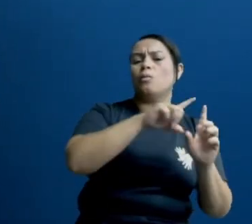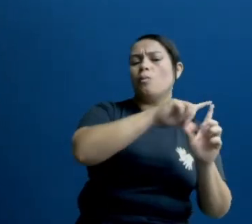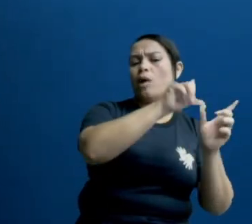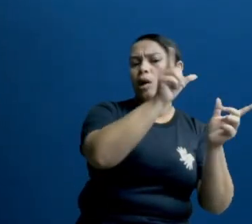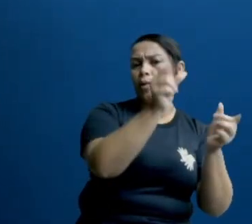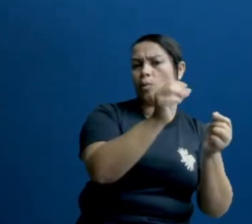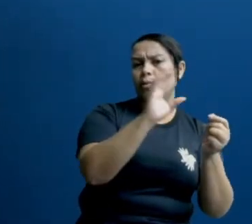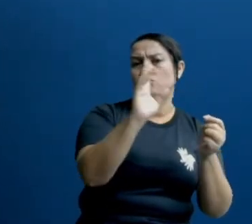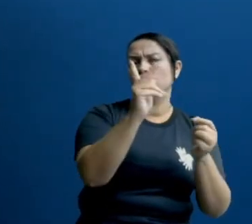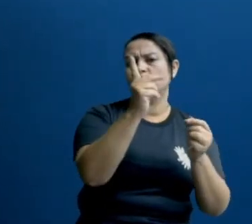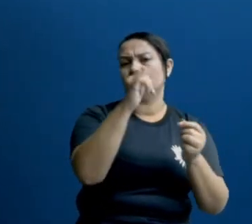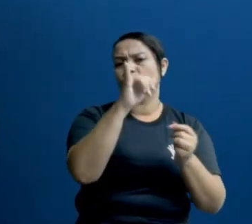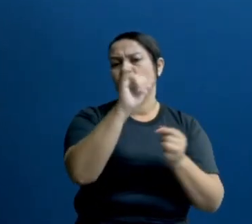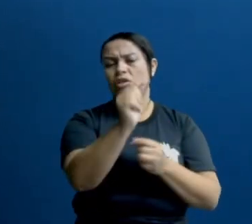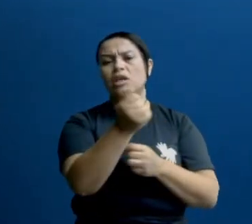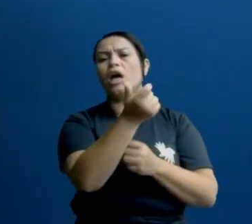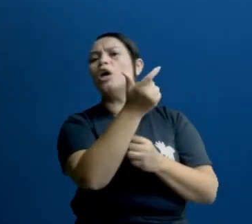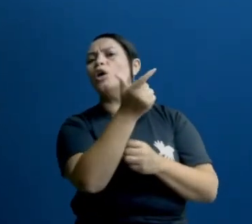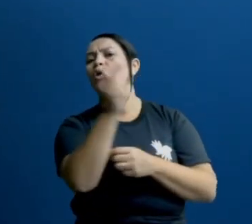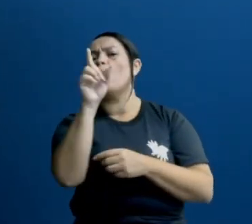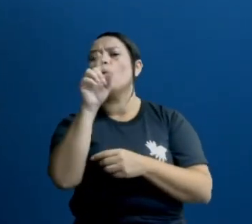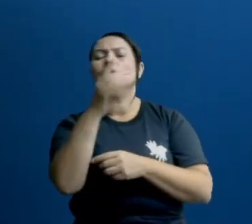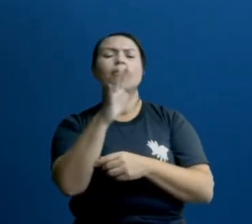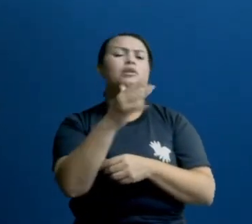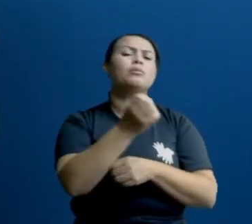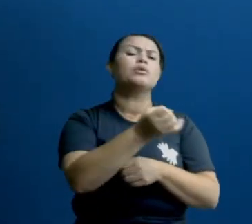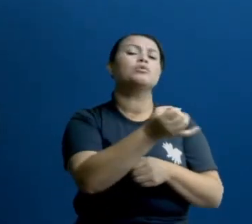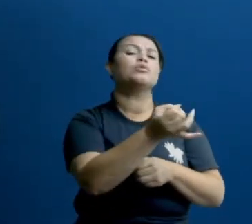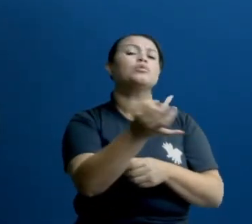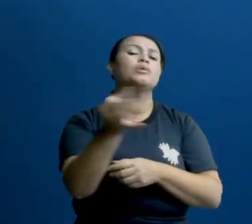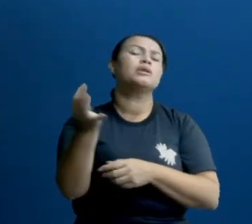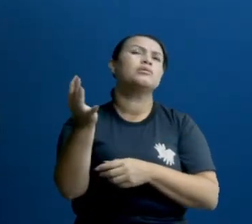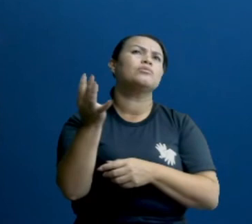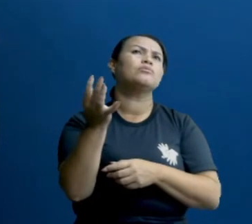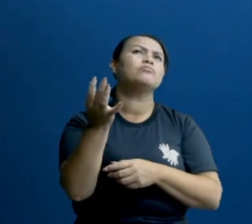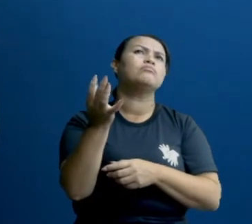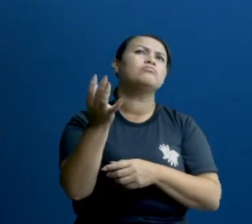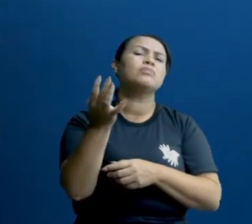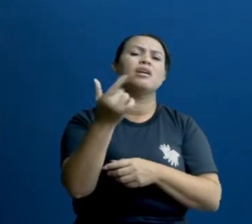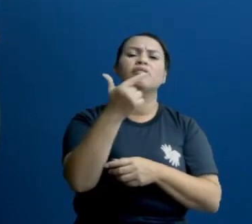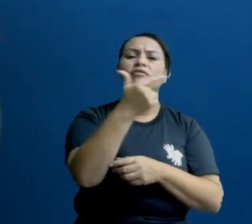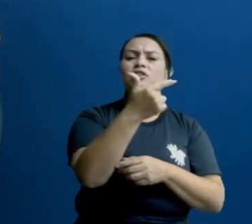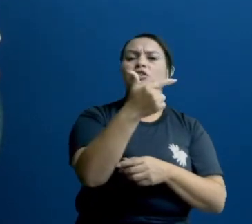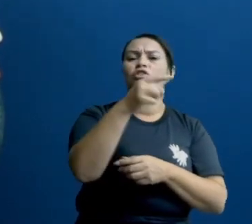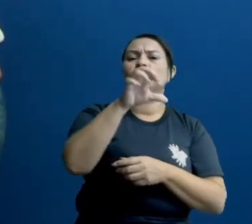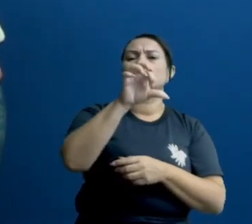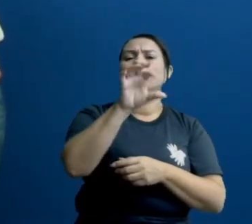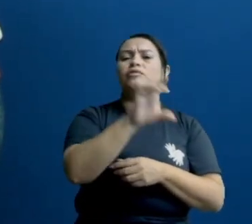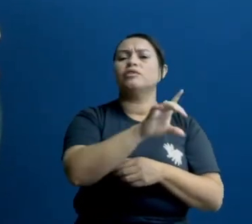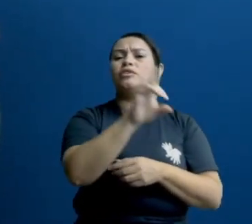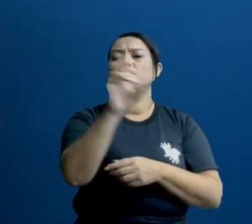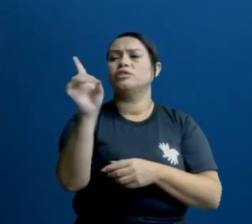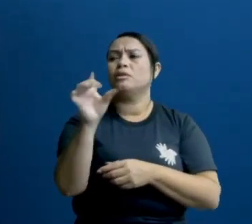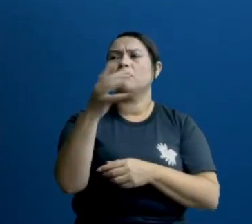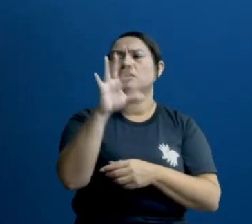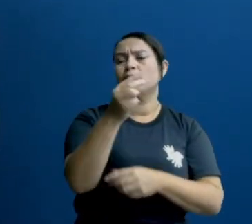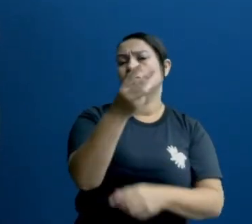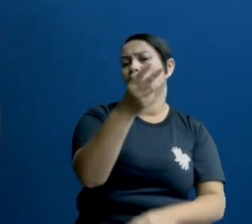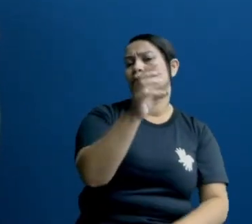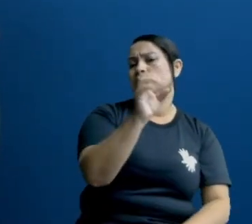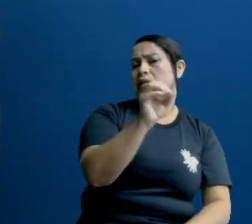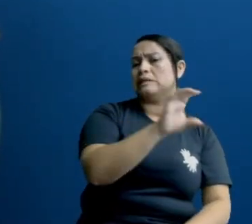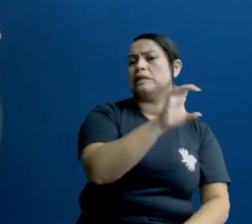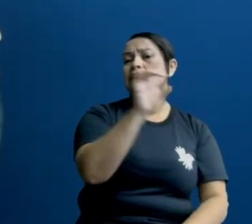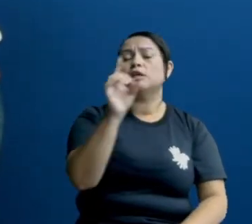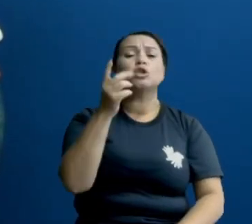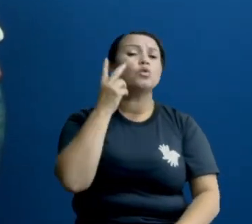cheia e outra, passaram-se entre 29 dias ou 30 dias,